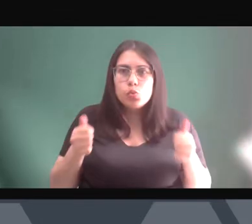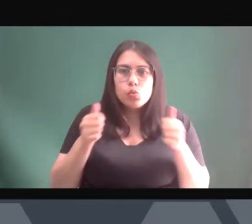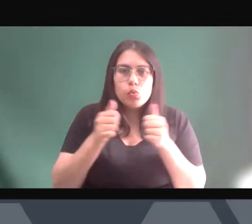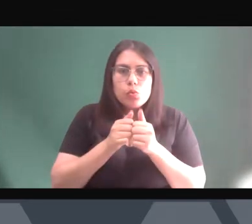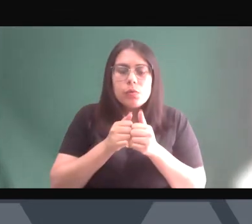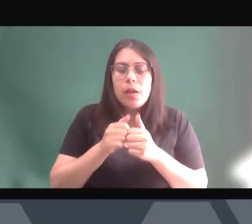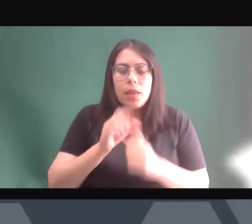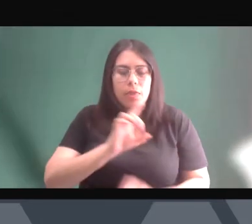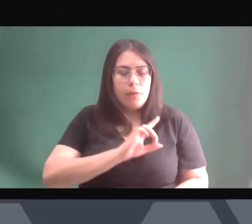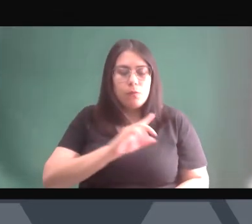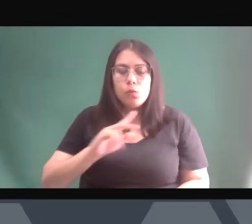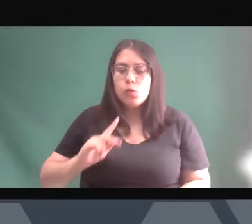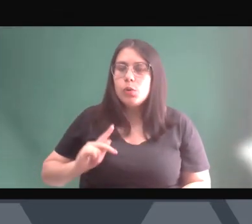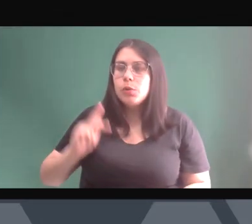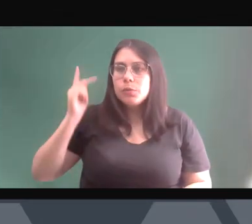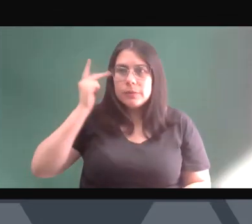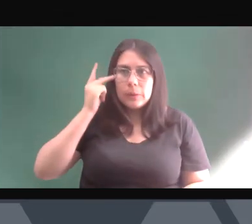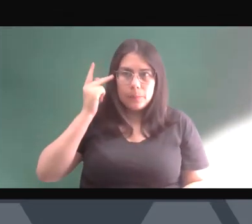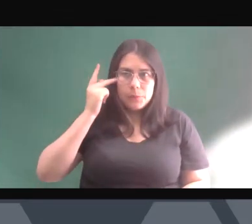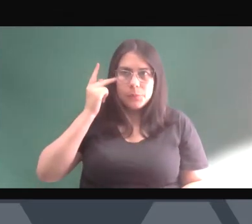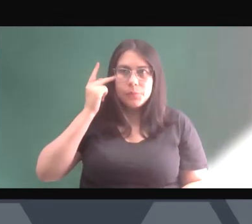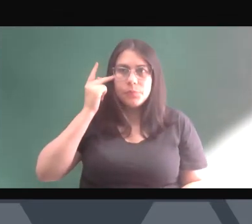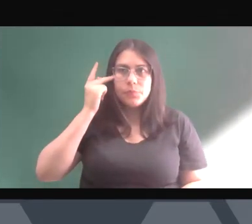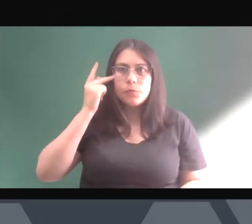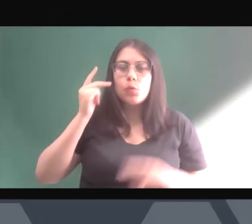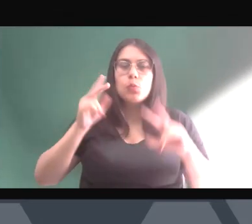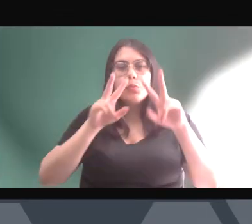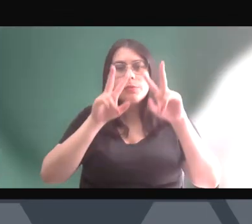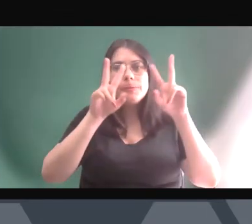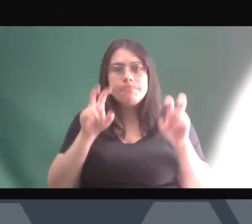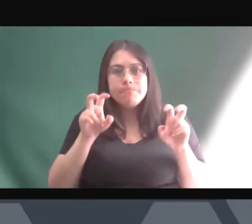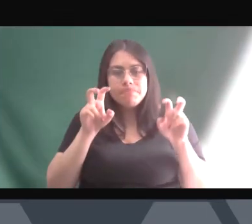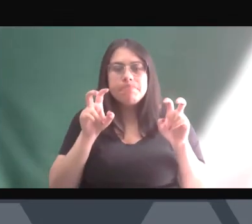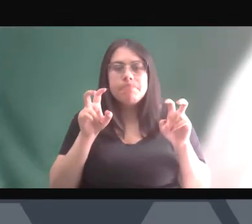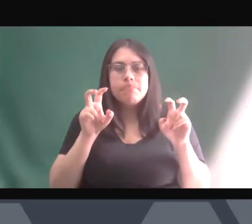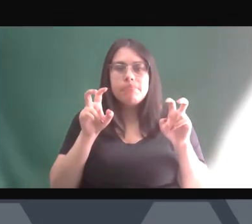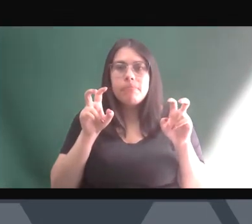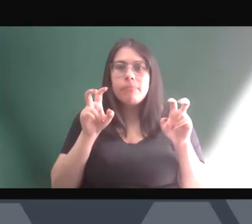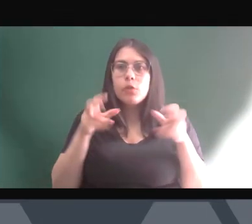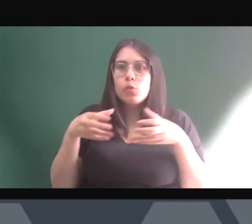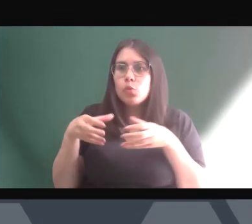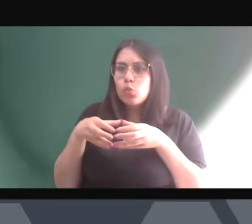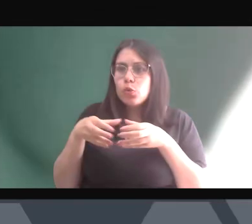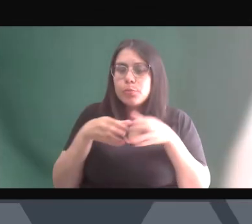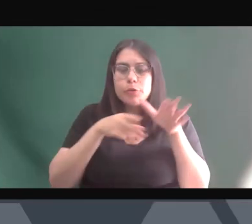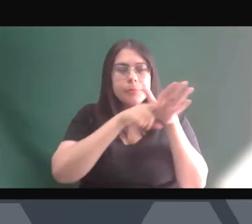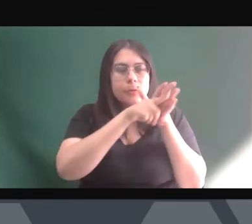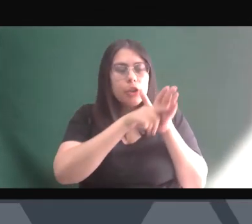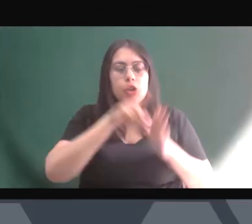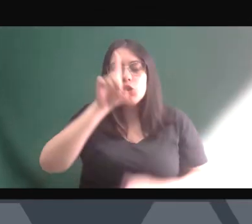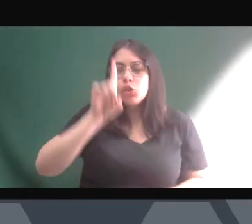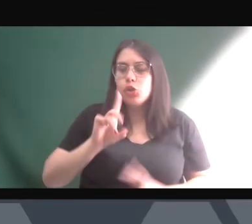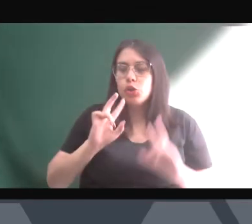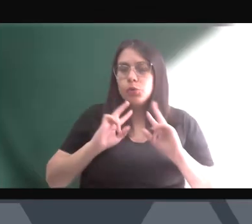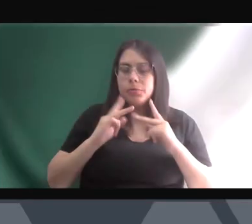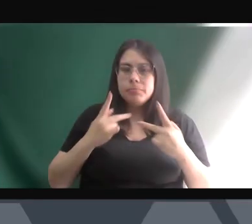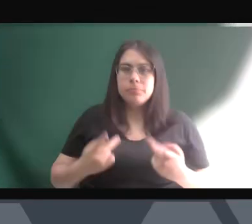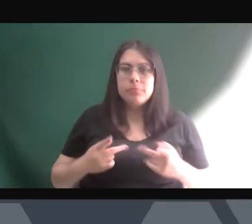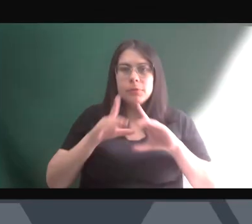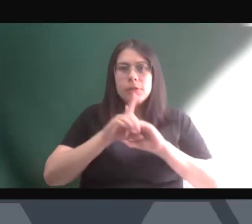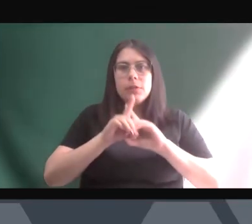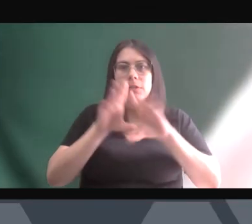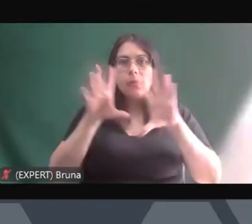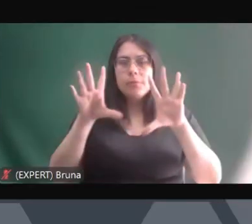Defensoria Pública do Estado, com o mesmo tema do nosso grupo, Direitos Humanos, Democracia e Memória.